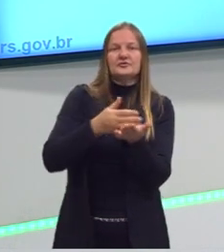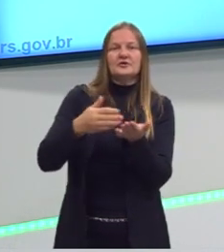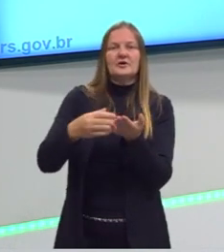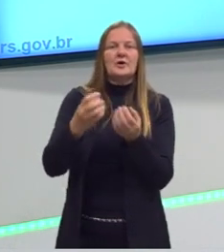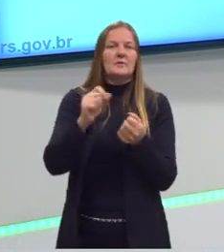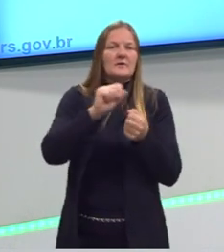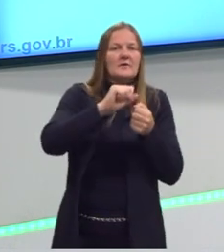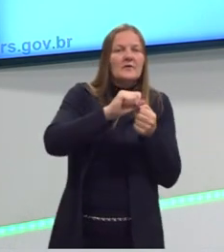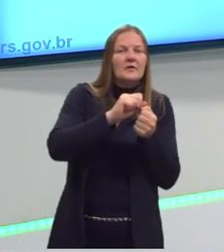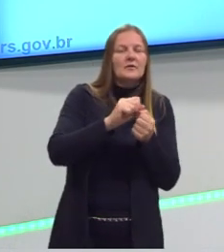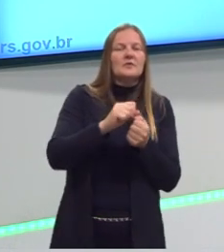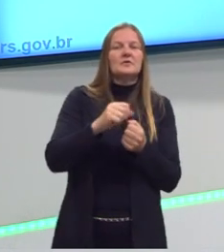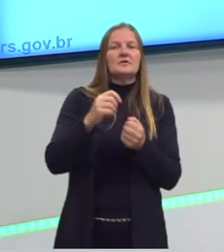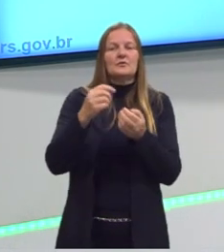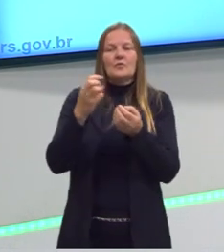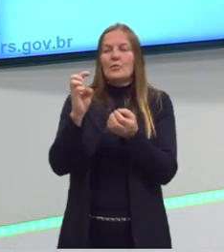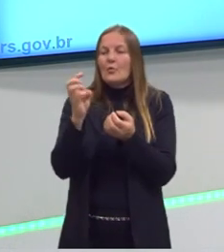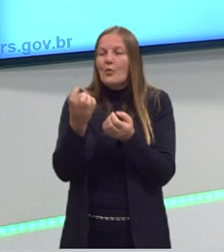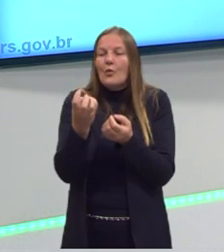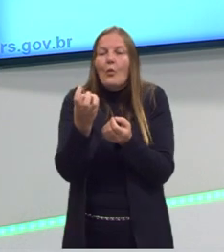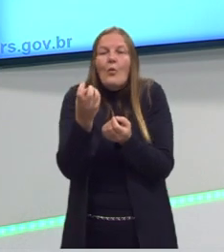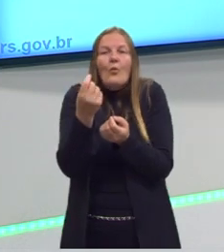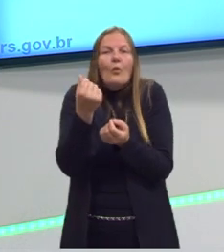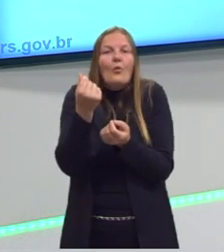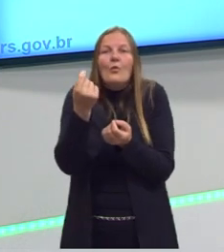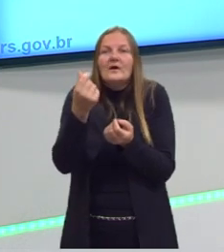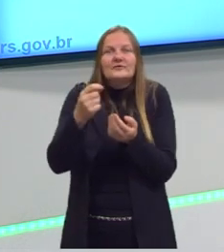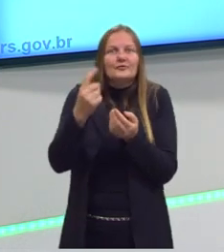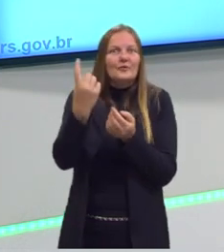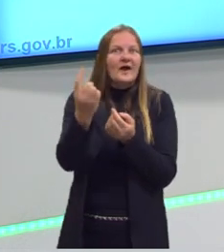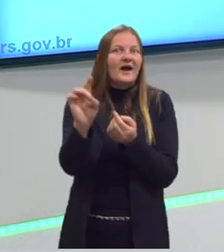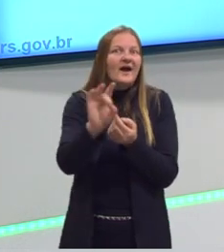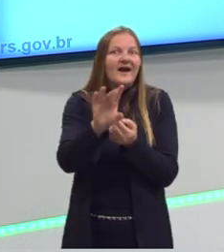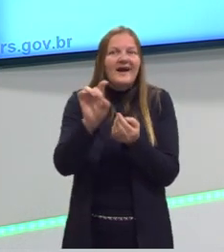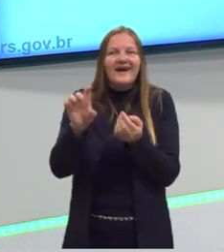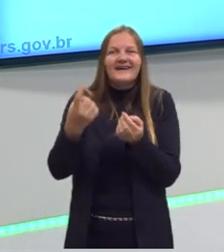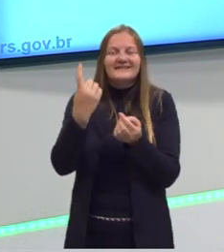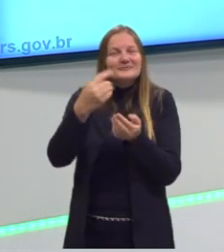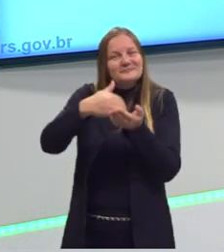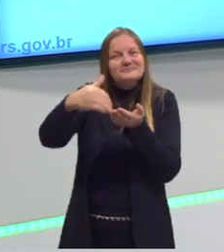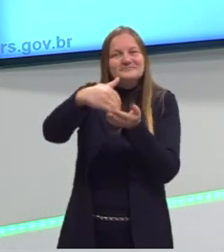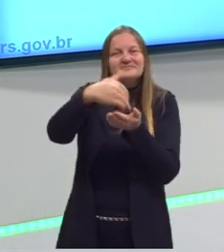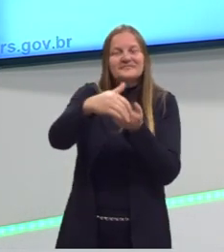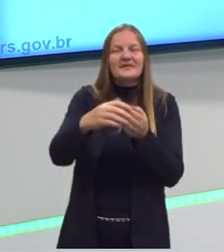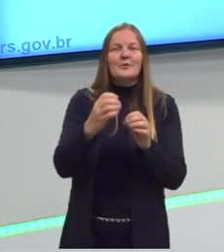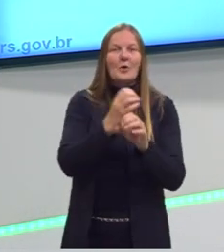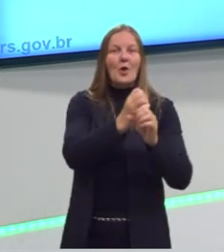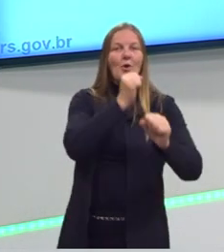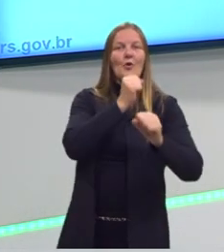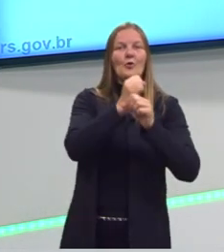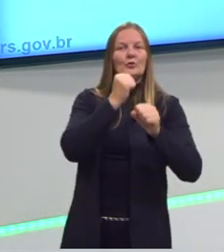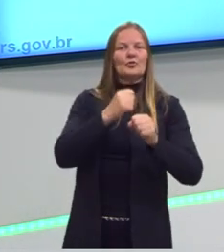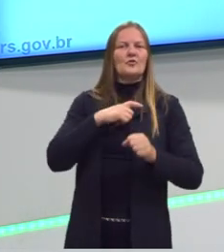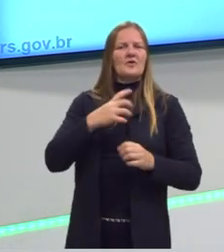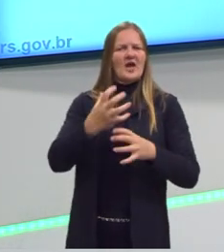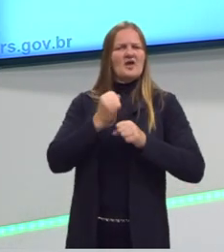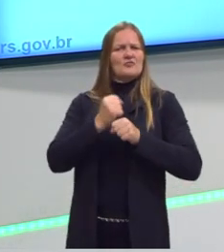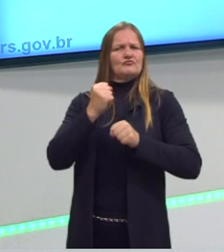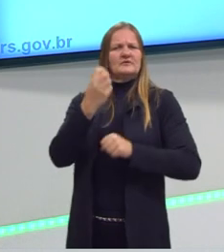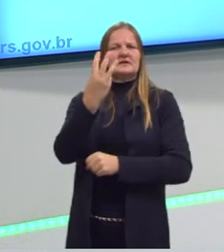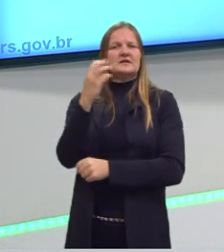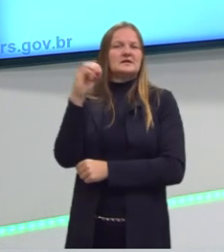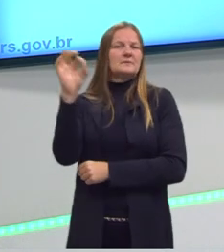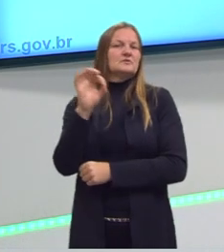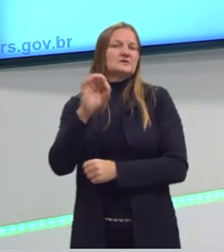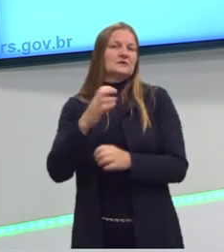calcular o valor de cada fatia, aí eu vou pensar numa margem de lucro, eu quero lucrar 30%,